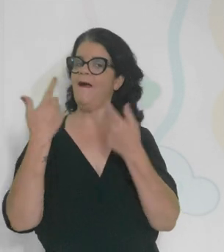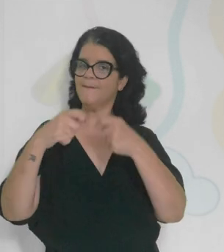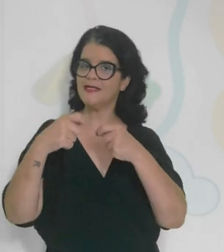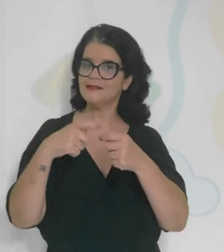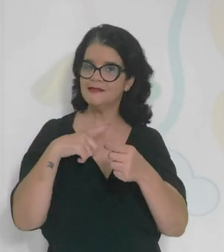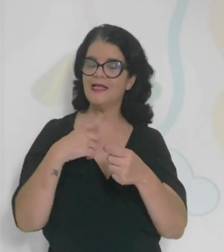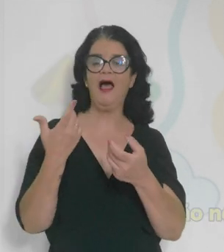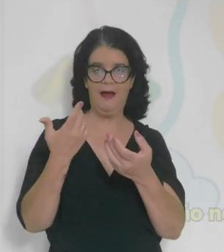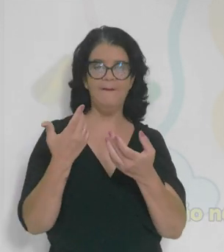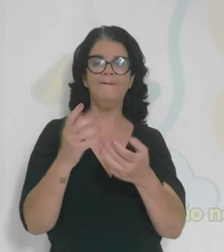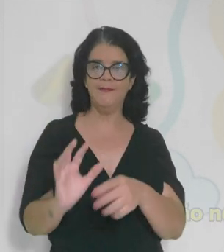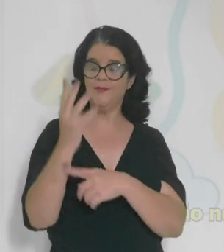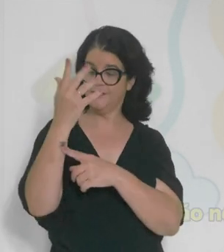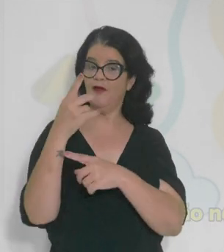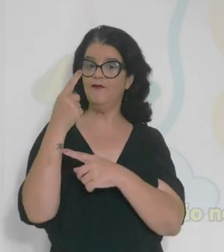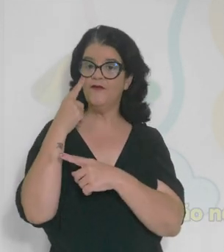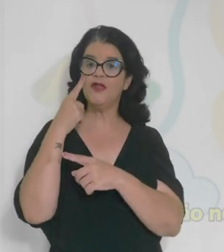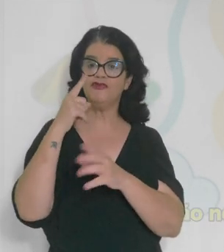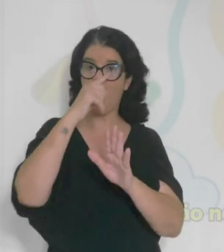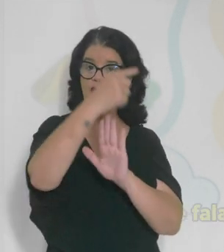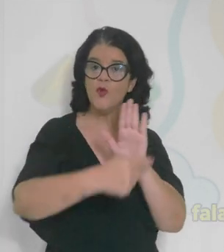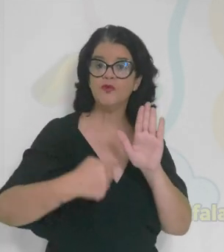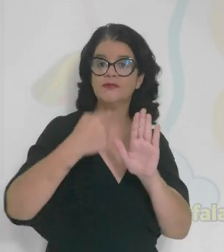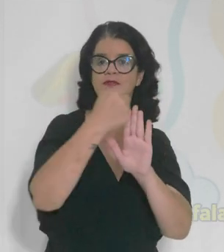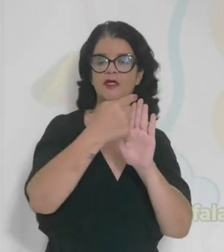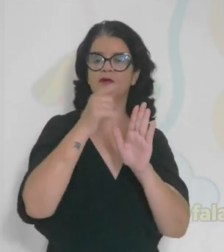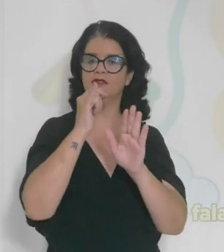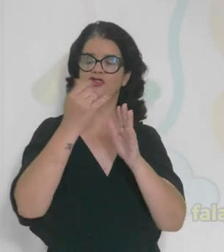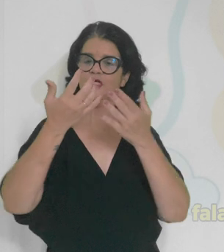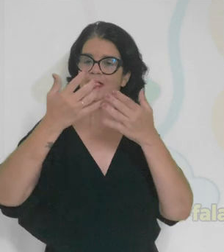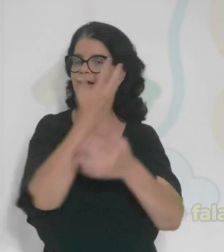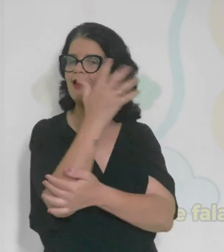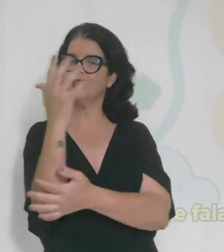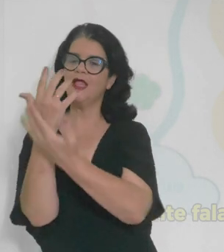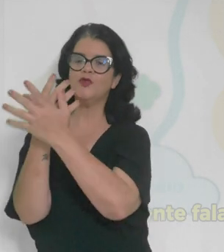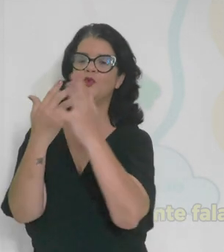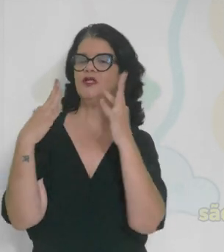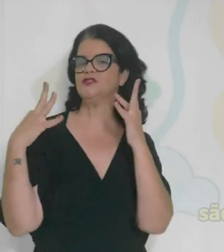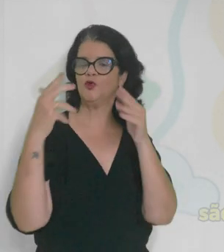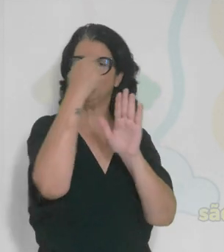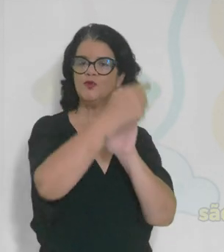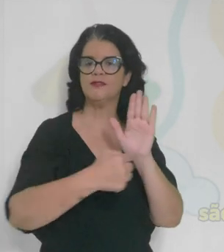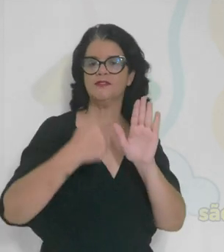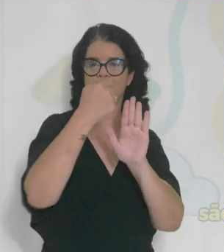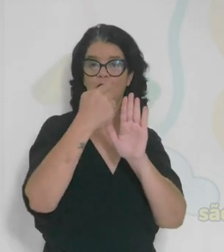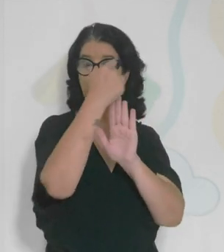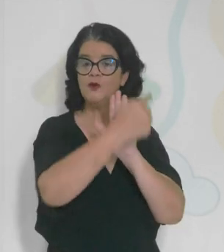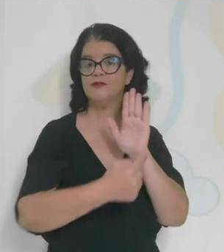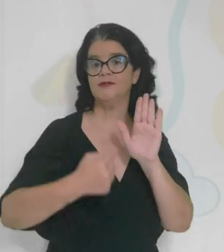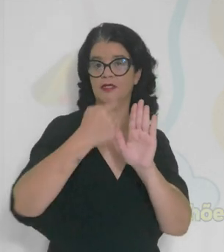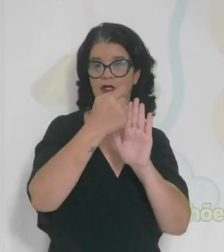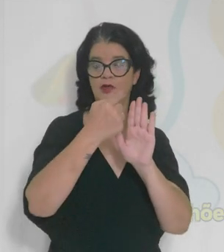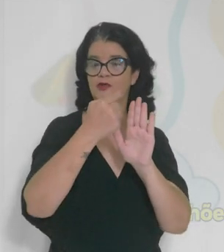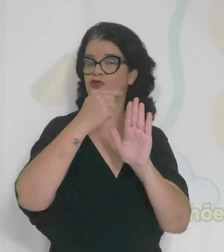acontecer. Então, nota, pessoal, que é um ciclo, né? A gente fala que da natureza tudo são ciclos, né? São ciclos que passaram aí